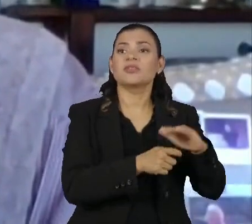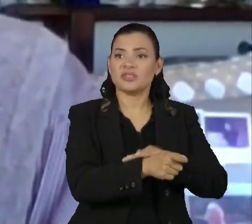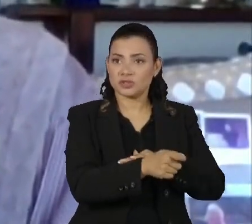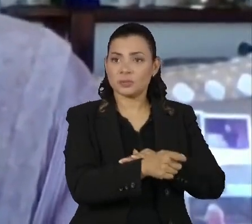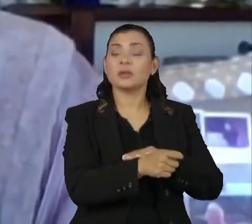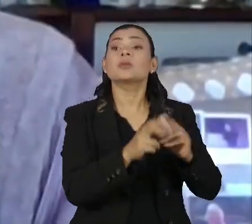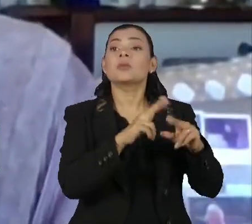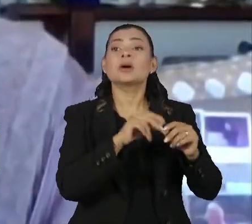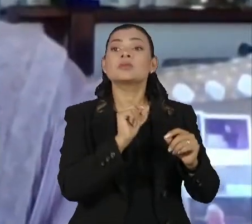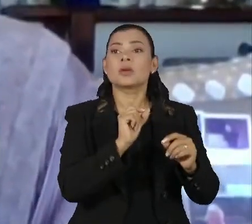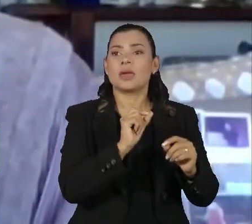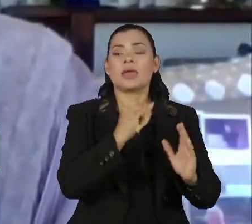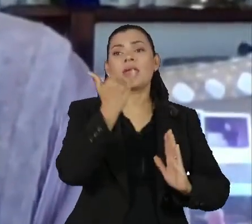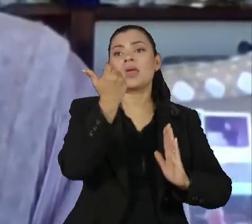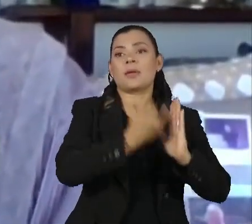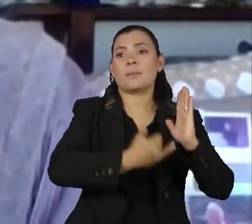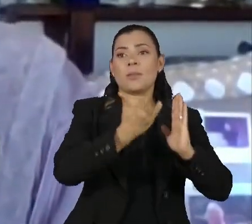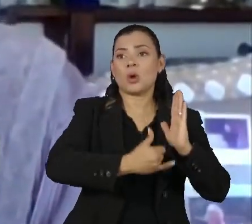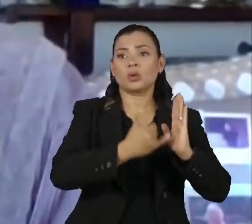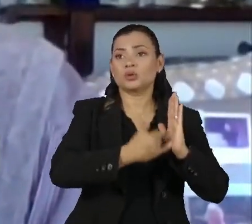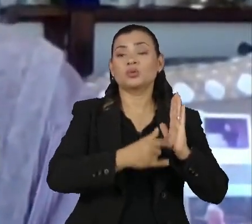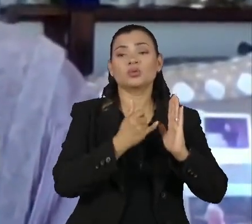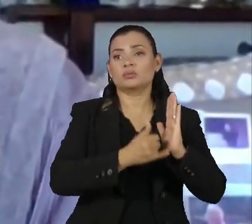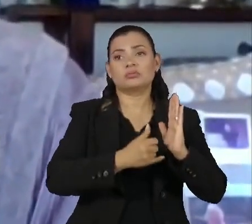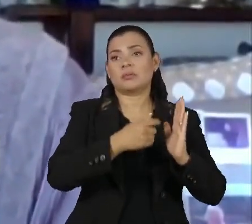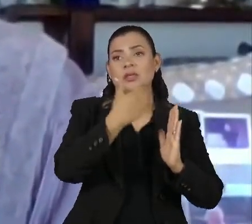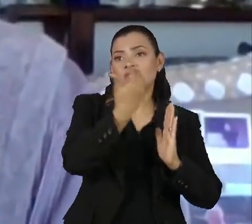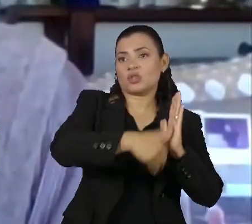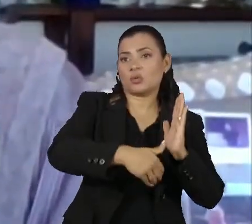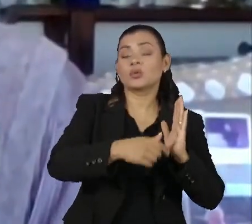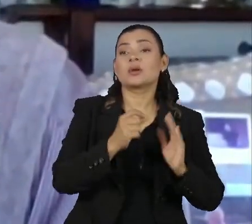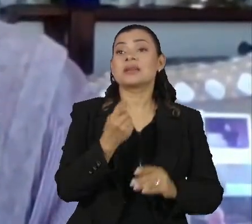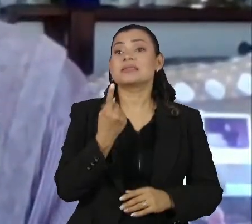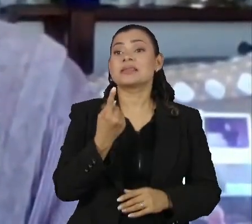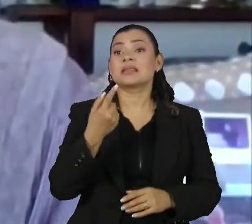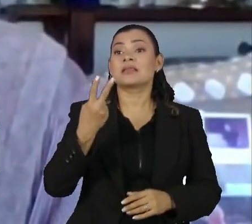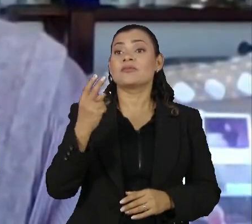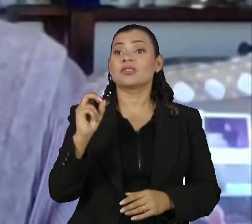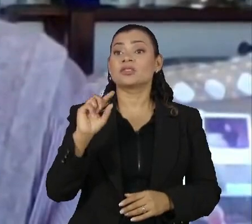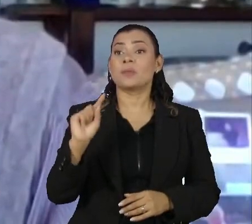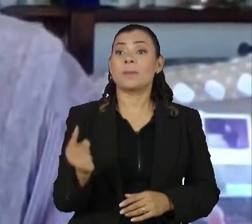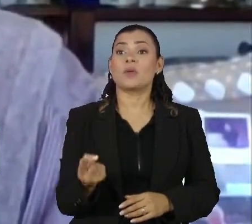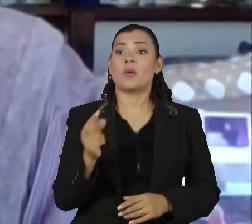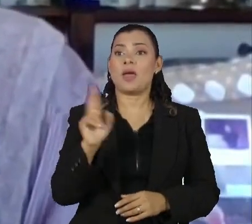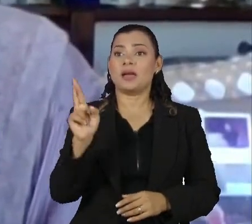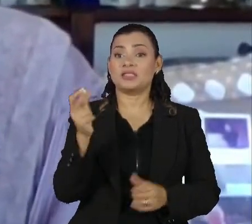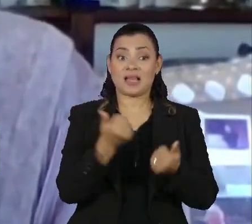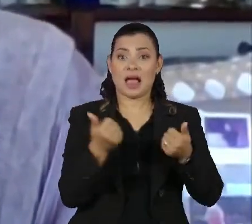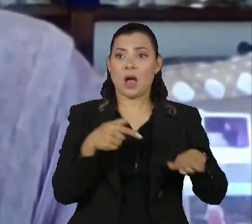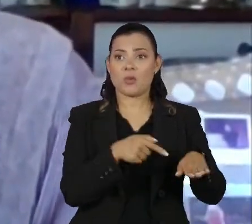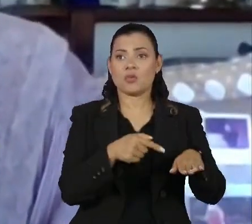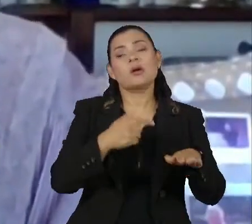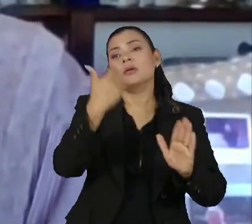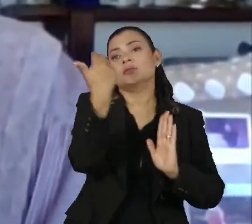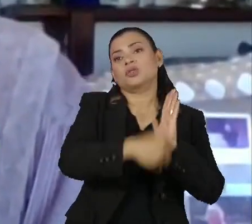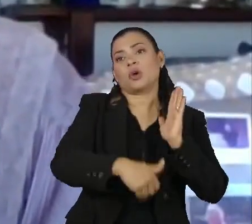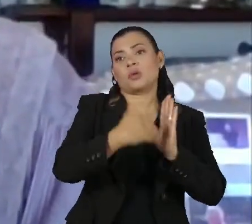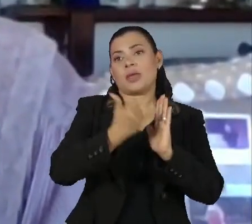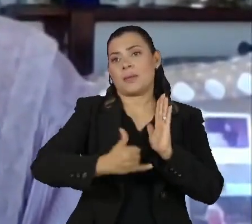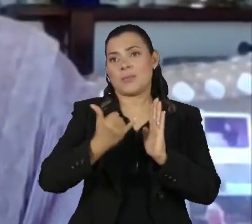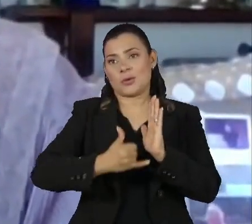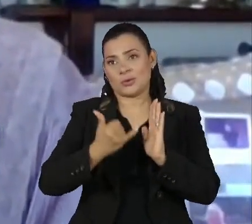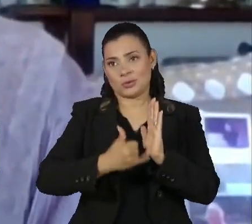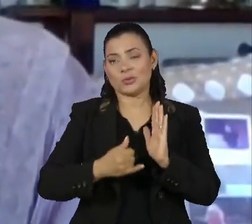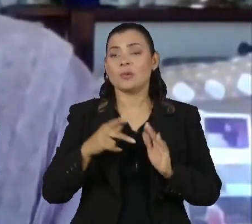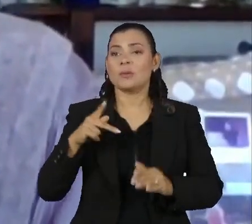isentando os carros abaixo de 120 mil reais de valor dos impostos incidentes,